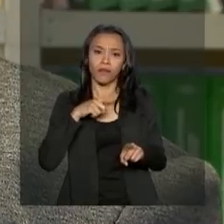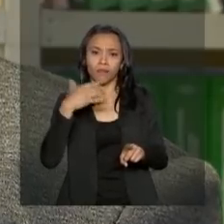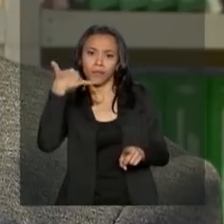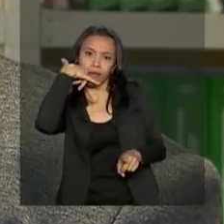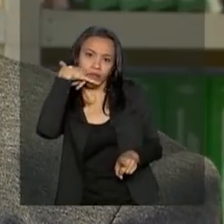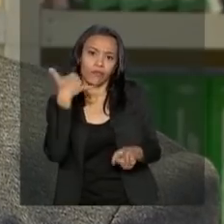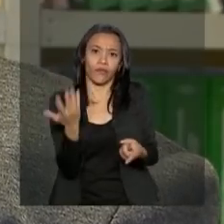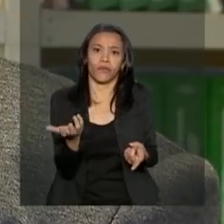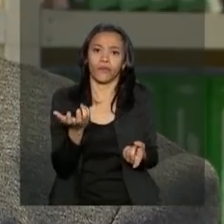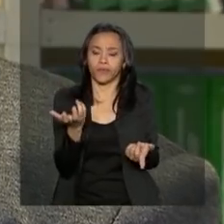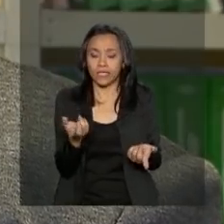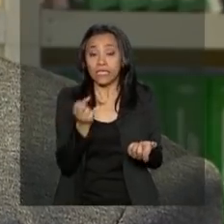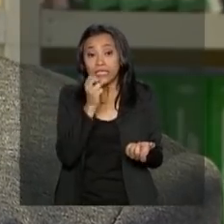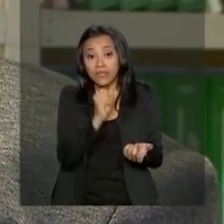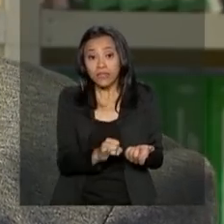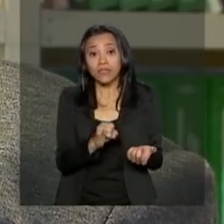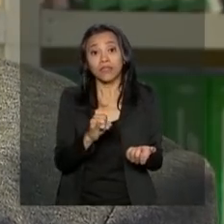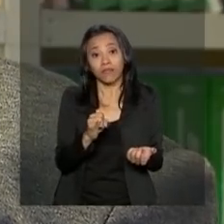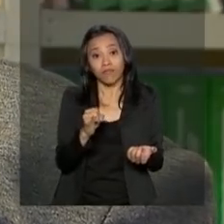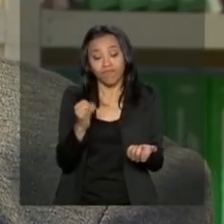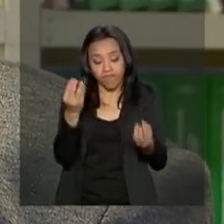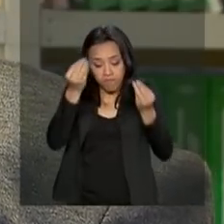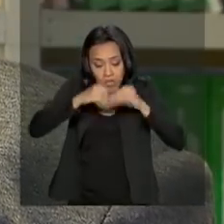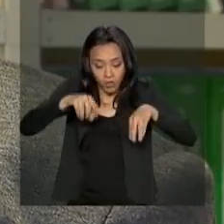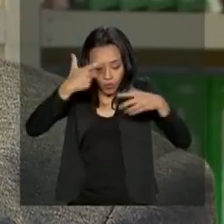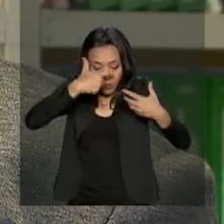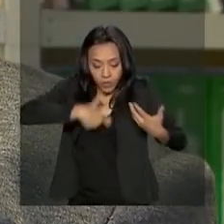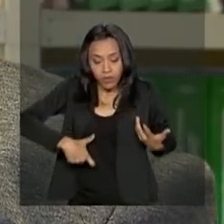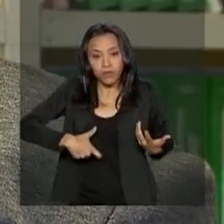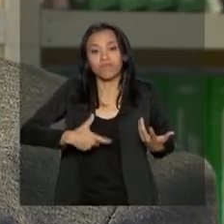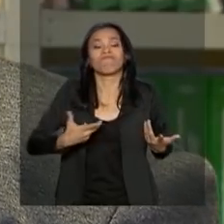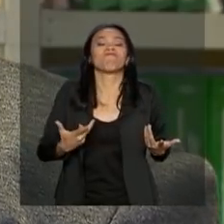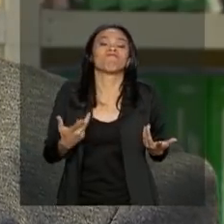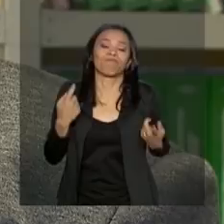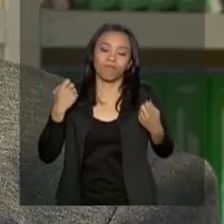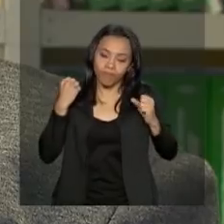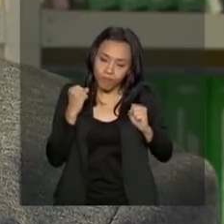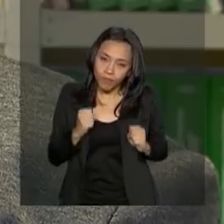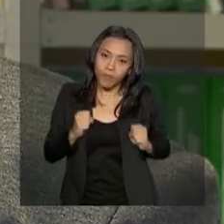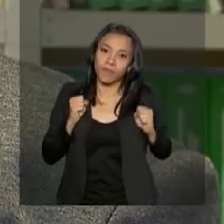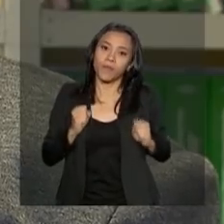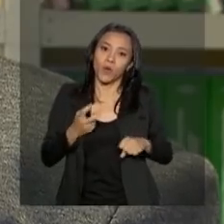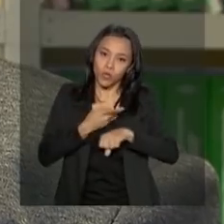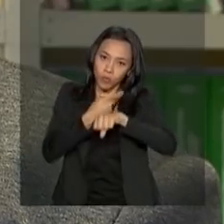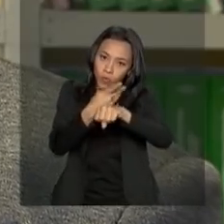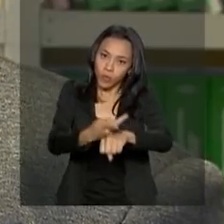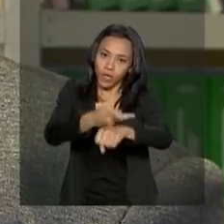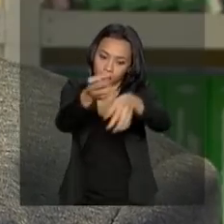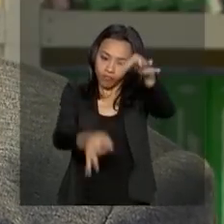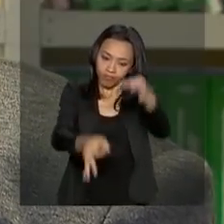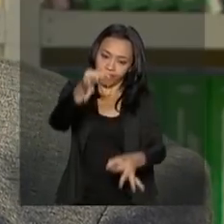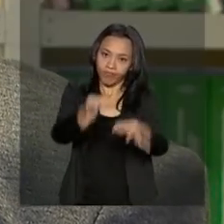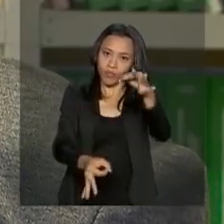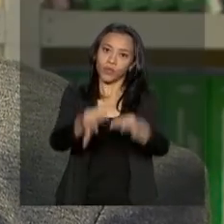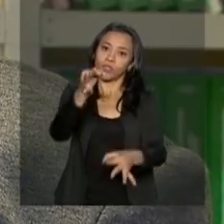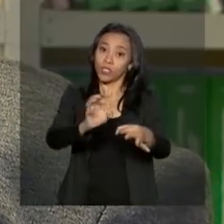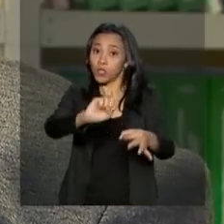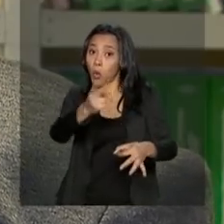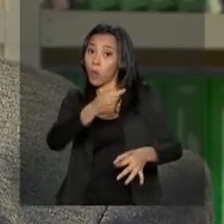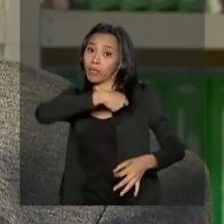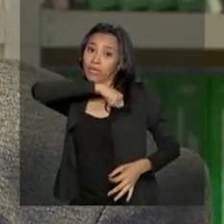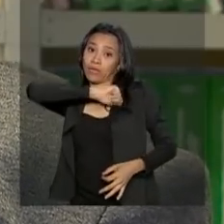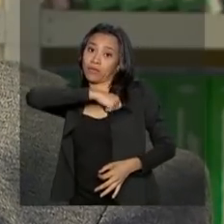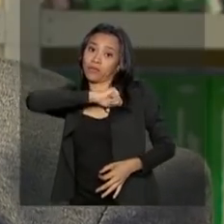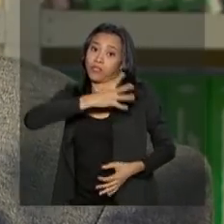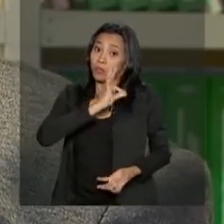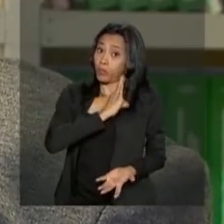telefônico. Se o consumidor for lesado, ele também pode procurar um poder judiciário ou até uma delegacia de